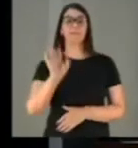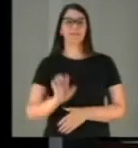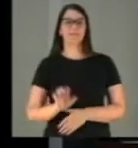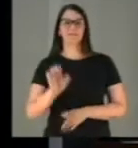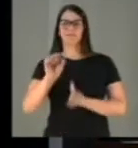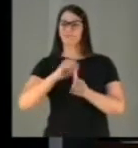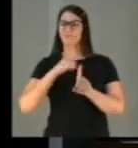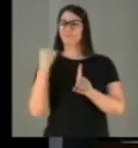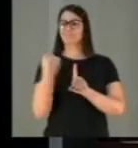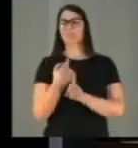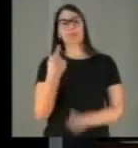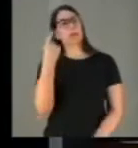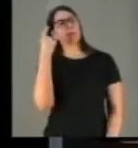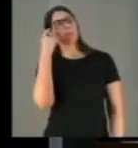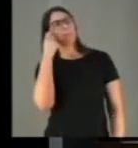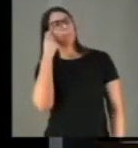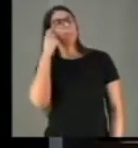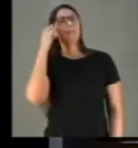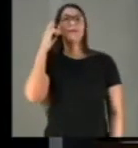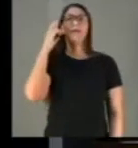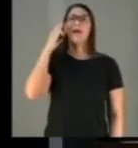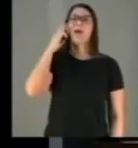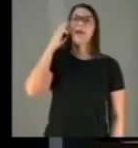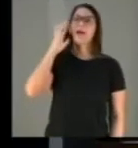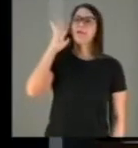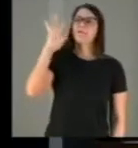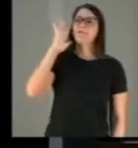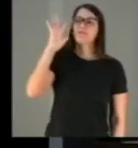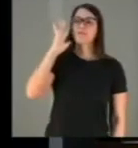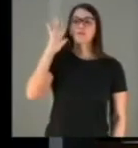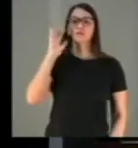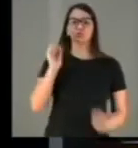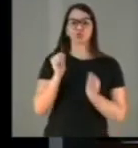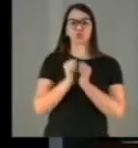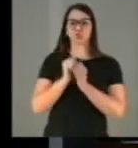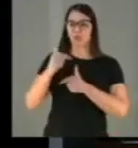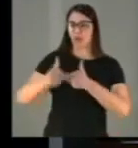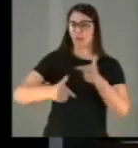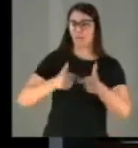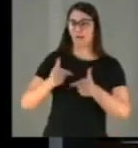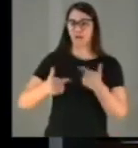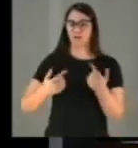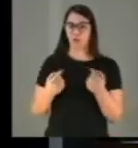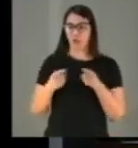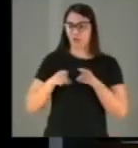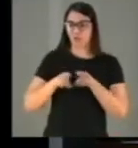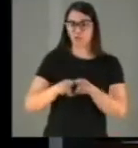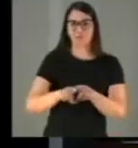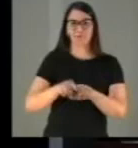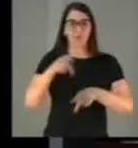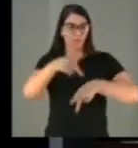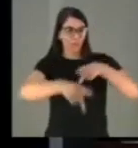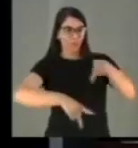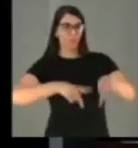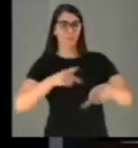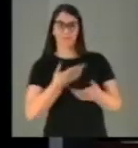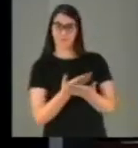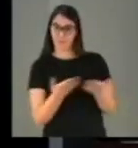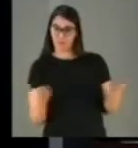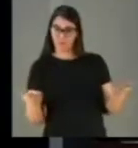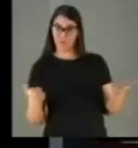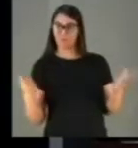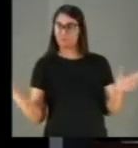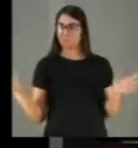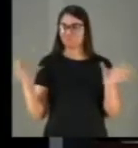sociedade pense, para que reflitamos juntos, com trabalhadores, com acionistas, com a população, a